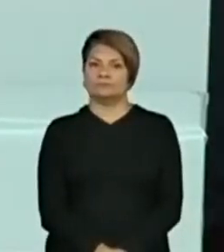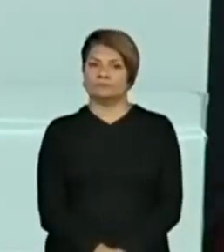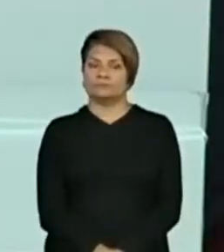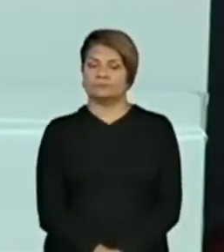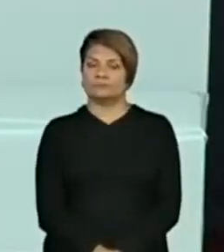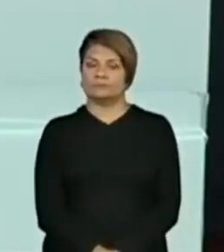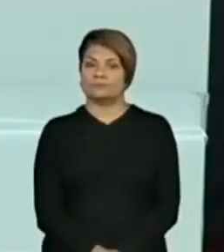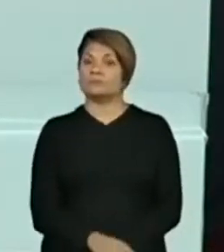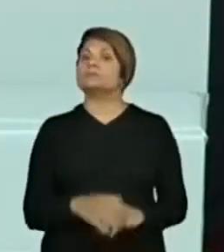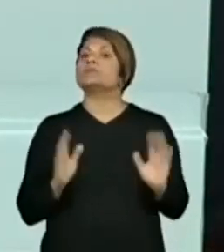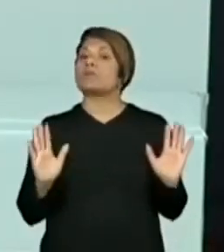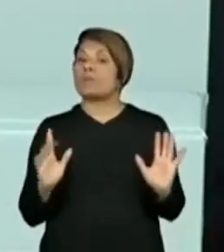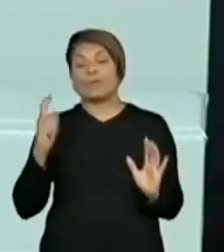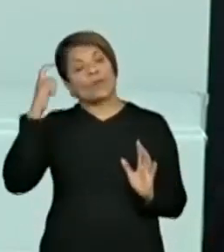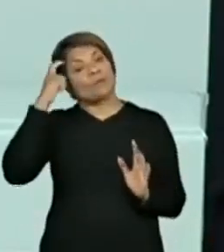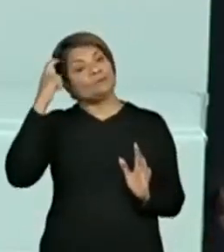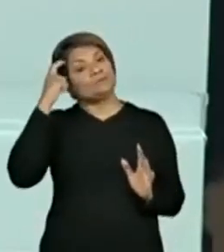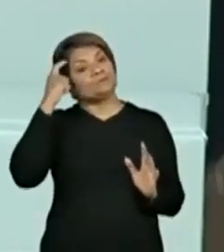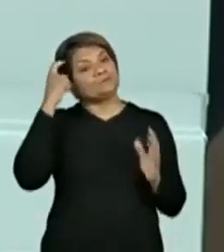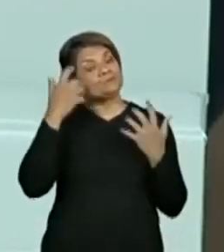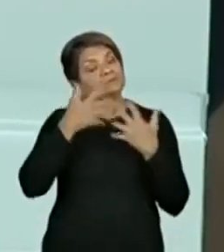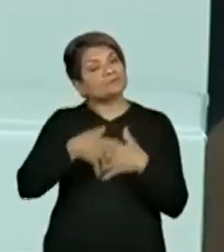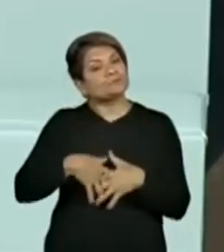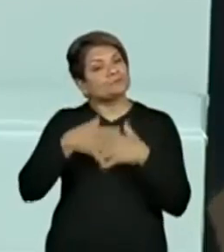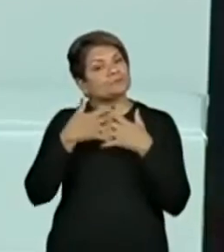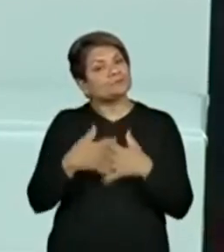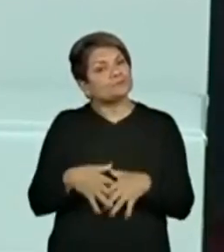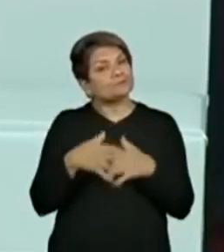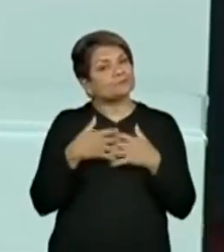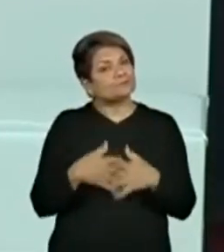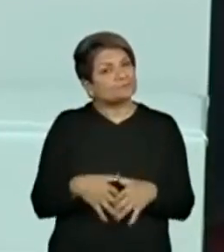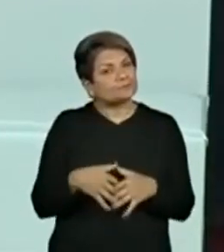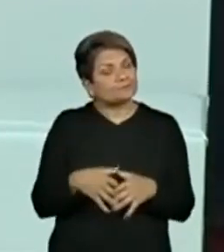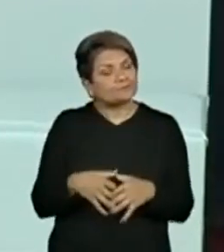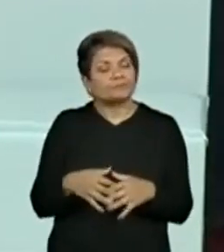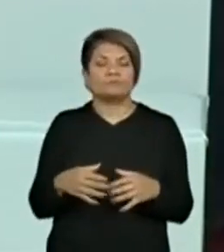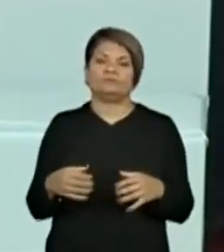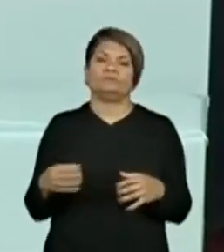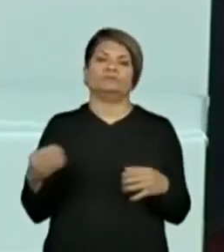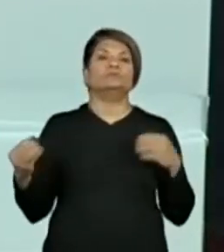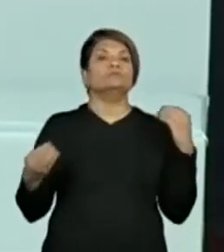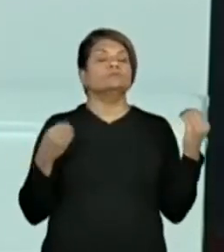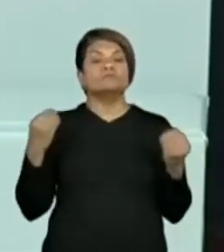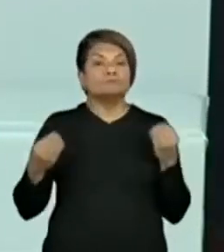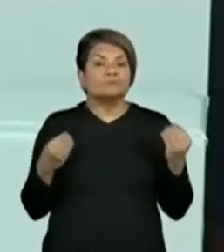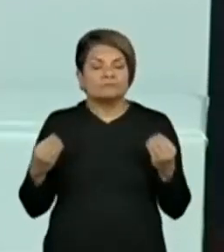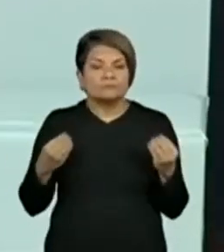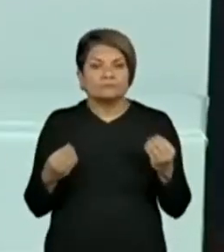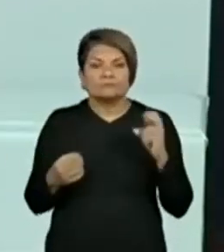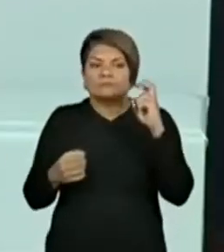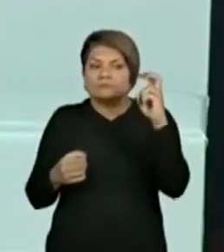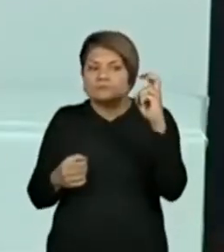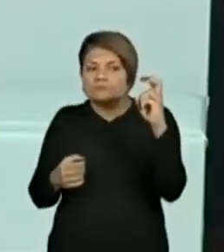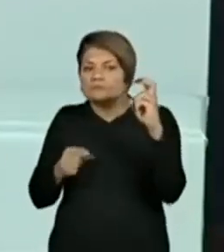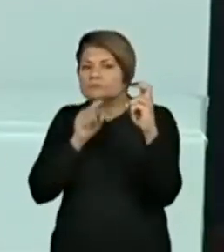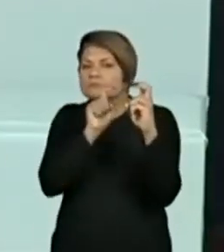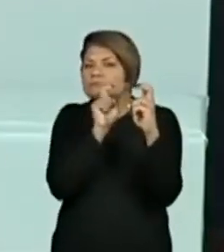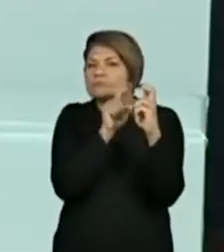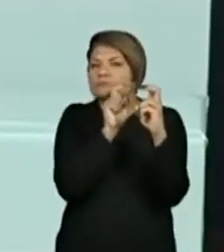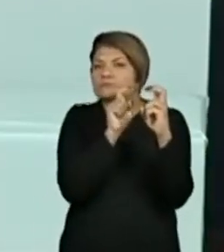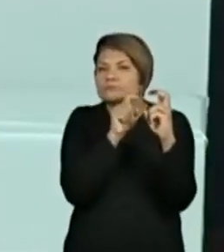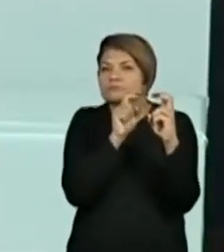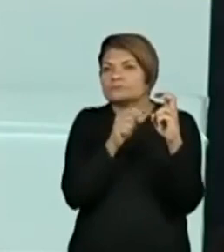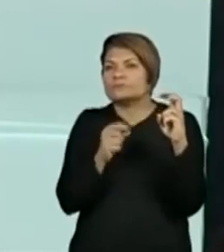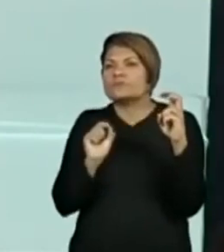Vamos pensar sobre o algarismo 5 nesses dois